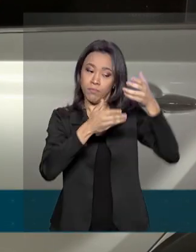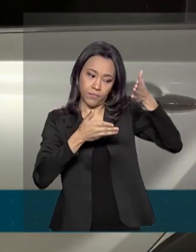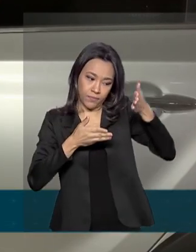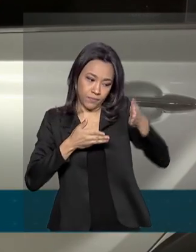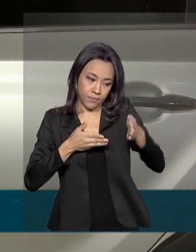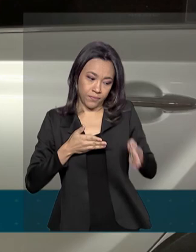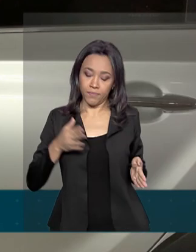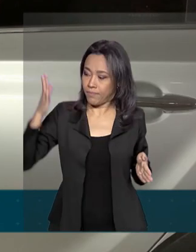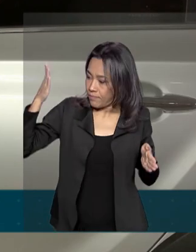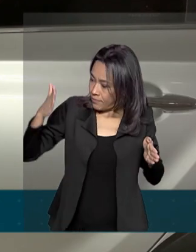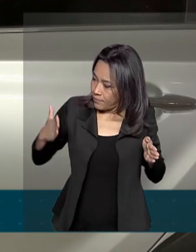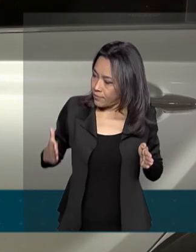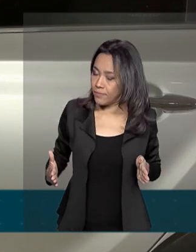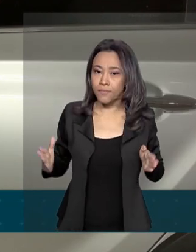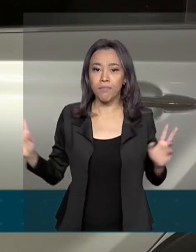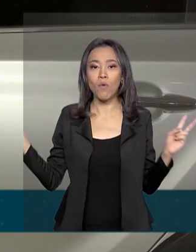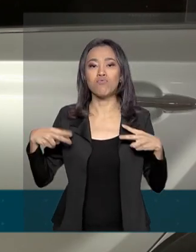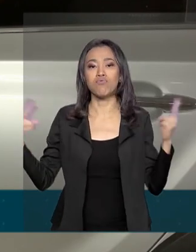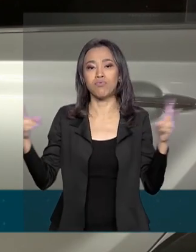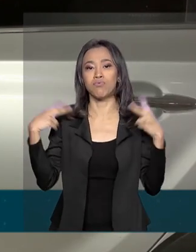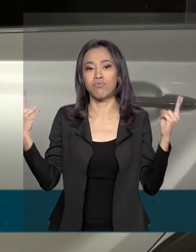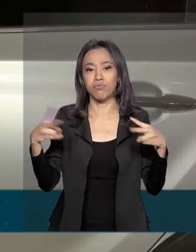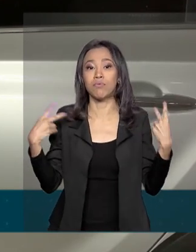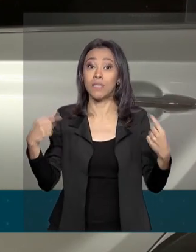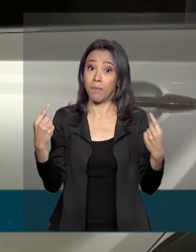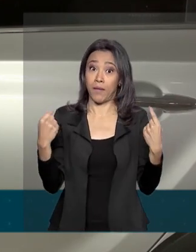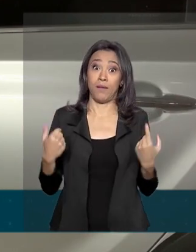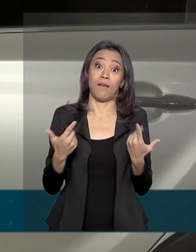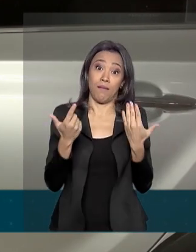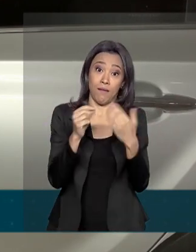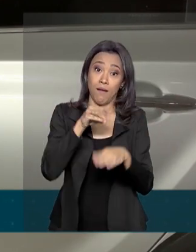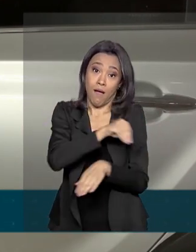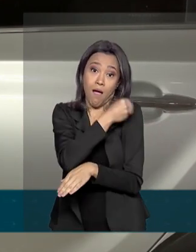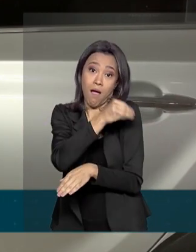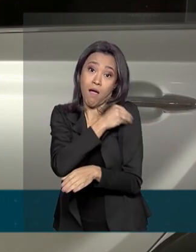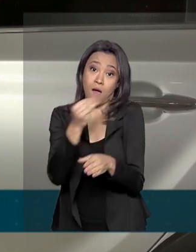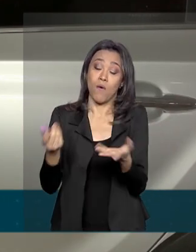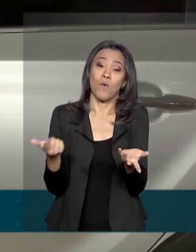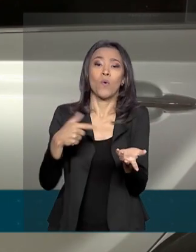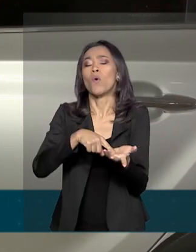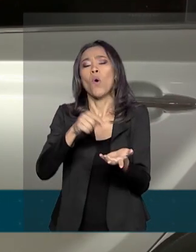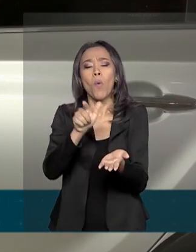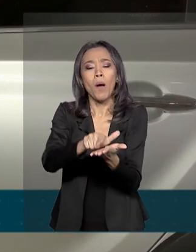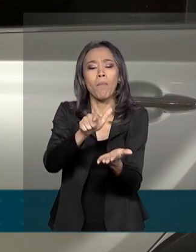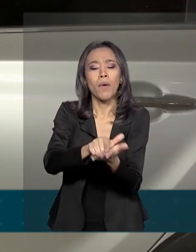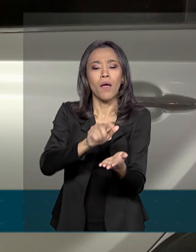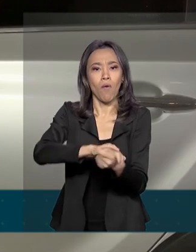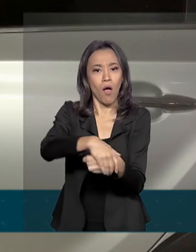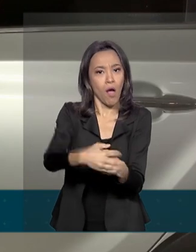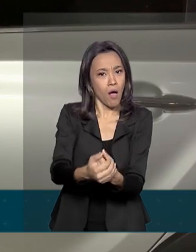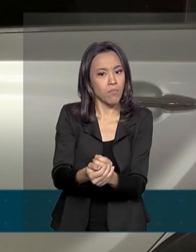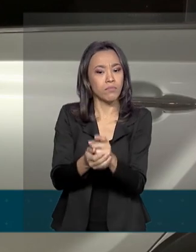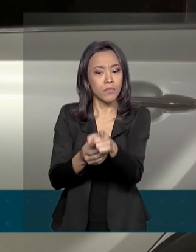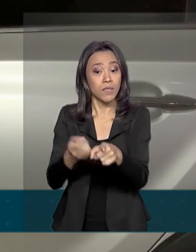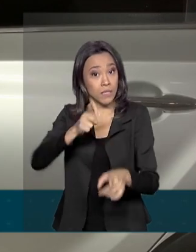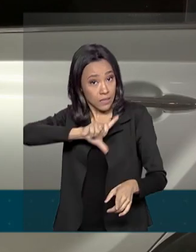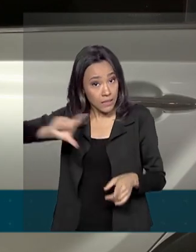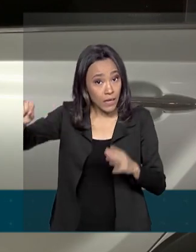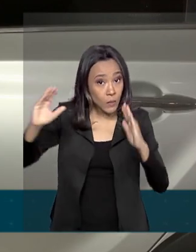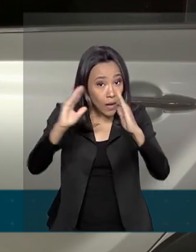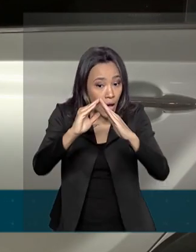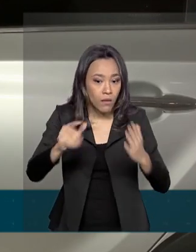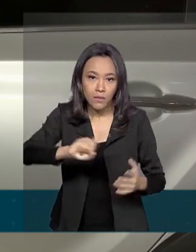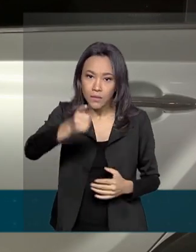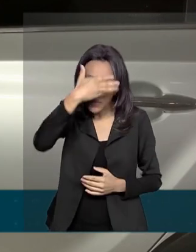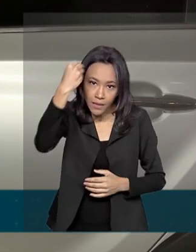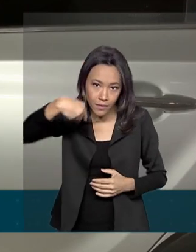que possível. E ter às mãos álcool em gel e lenço ou folhas de papel. Ah, e quando sair do carro, não